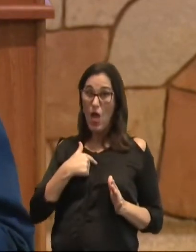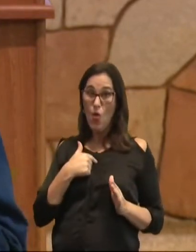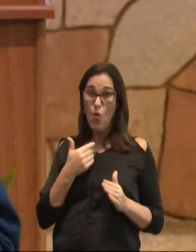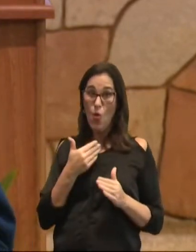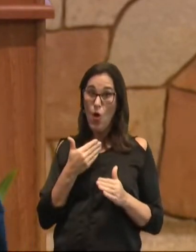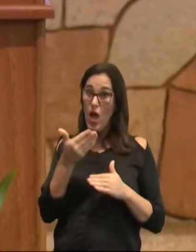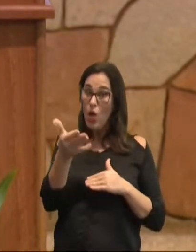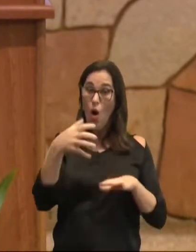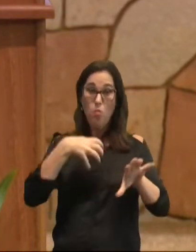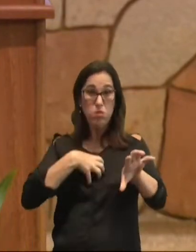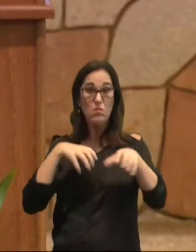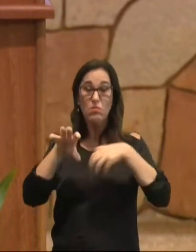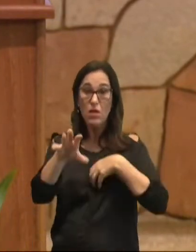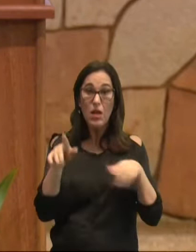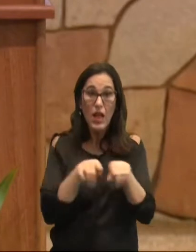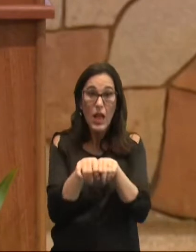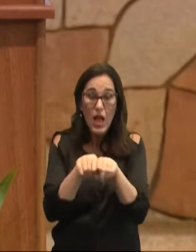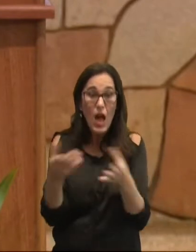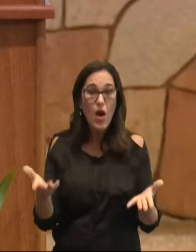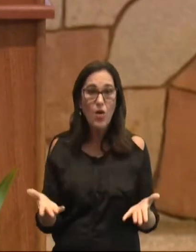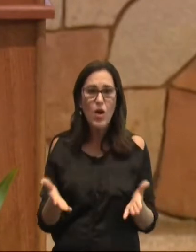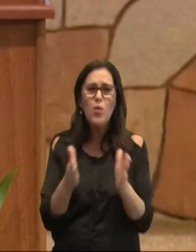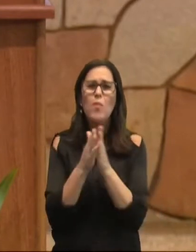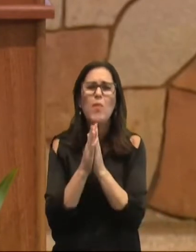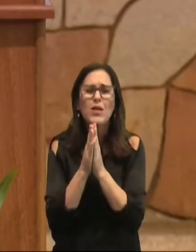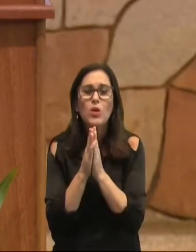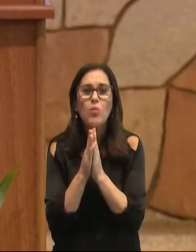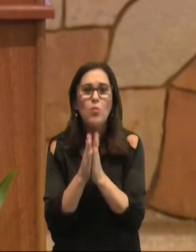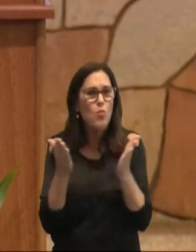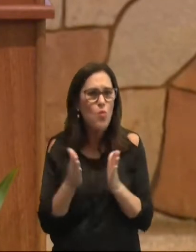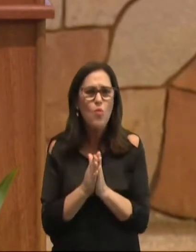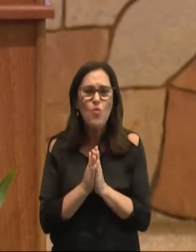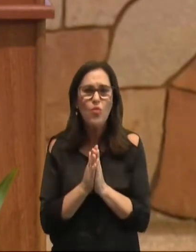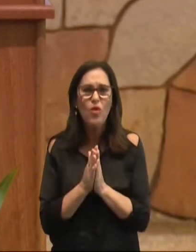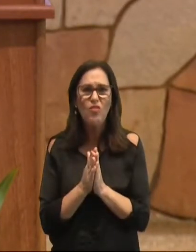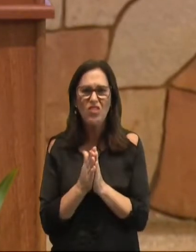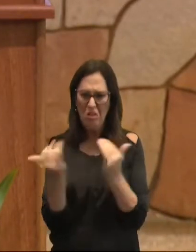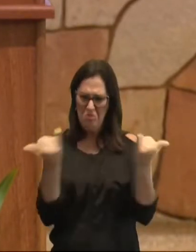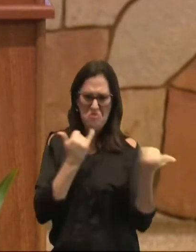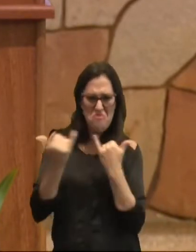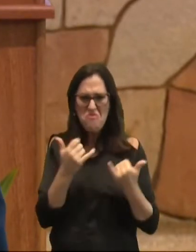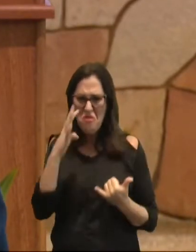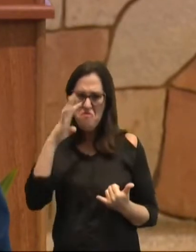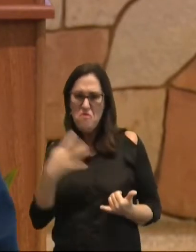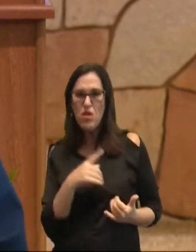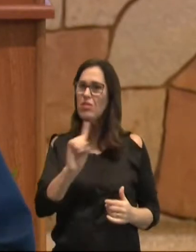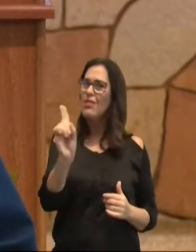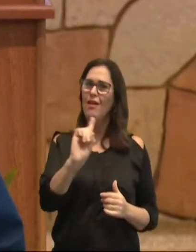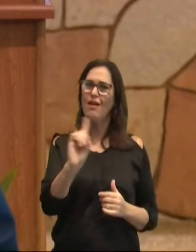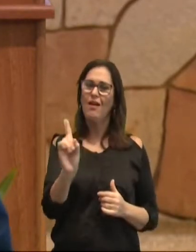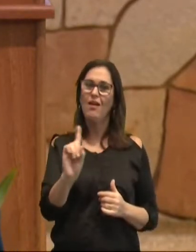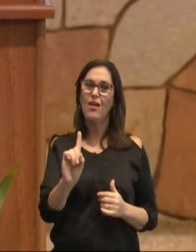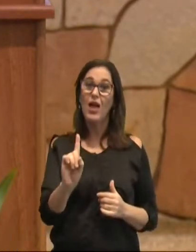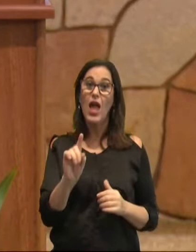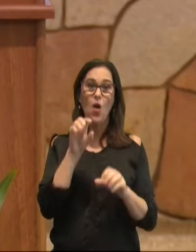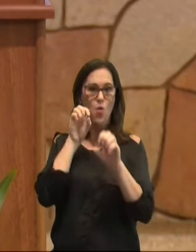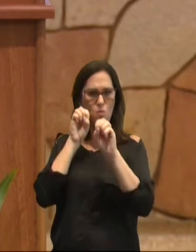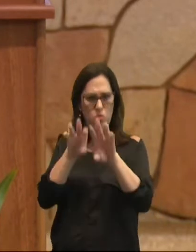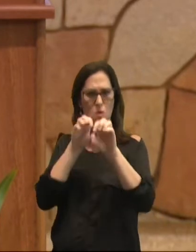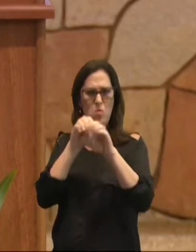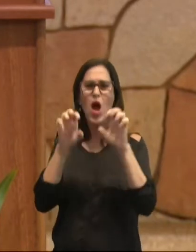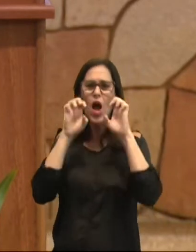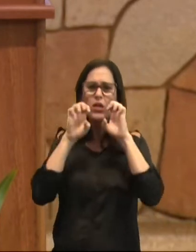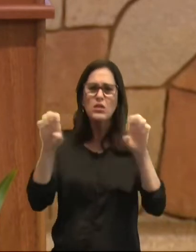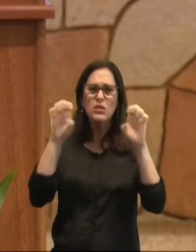vós, irmãos, assim eu vos suplico, em nada me ofendestes. E vós sabeis que vos preguei o Evangelho a primeira